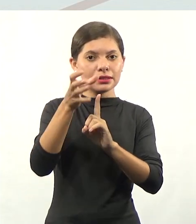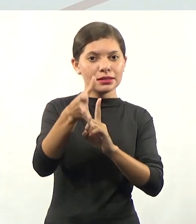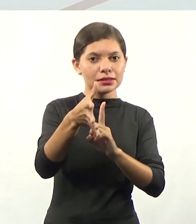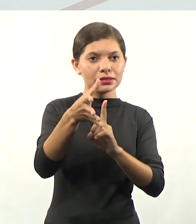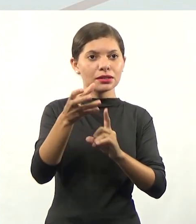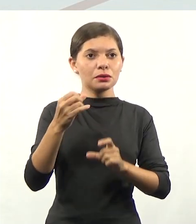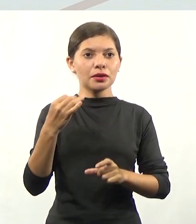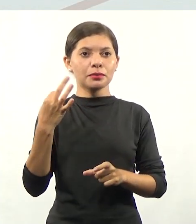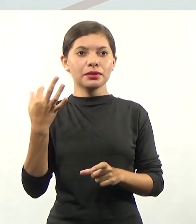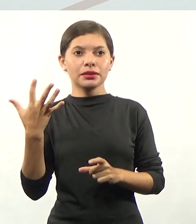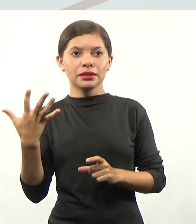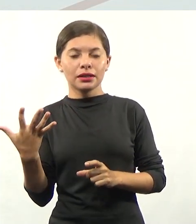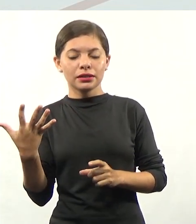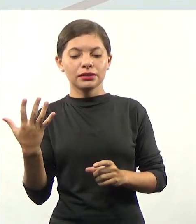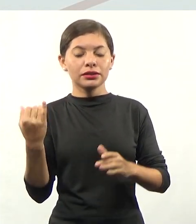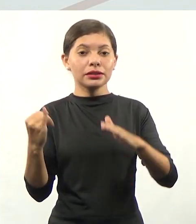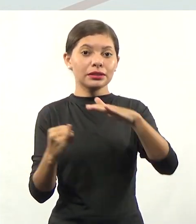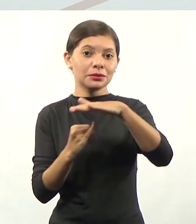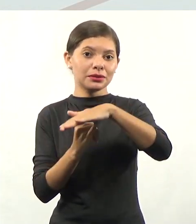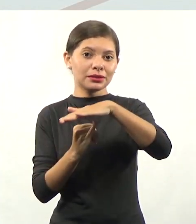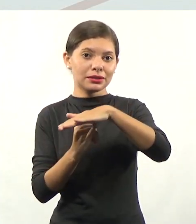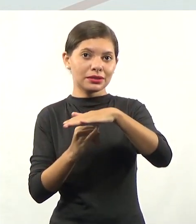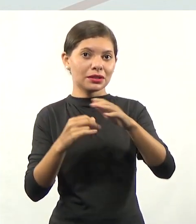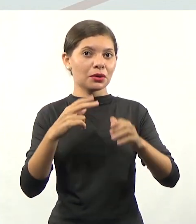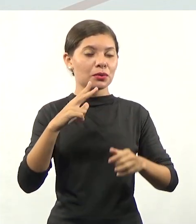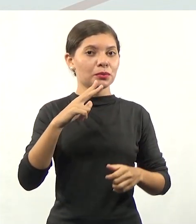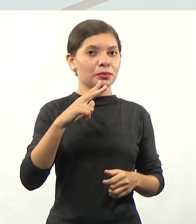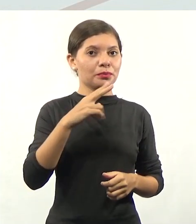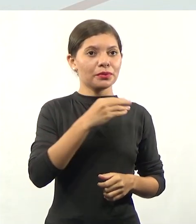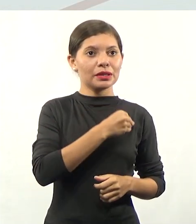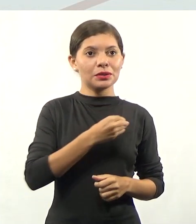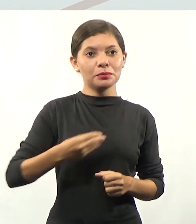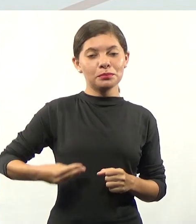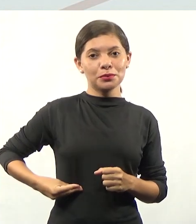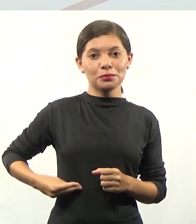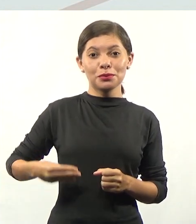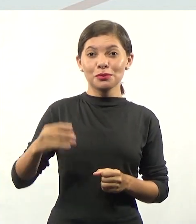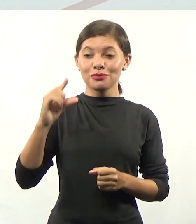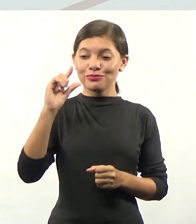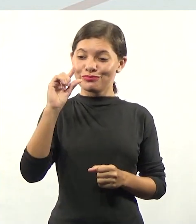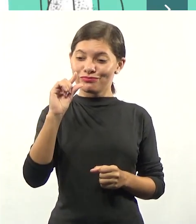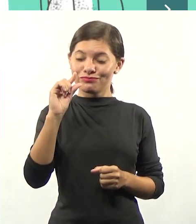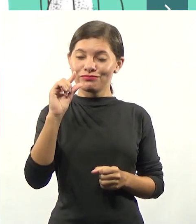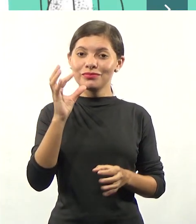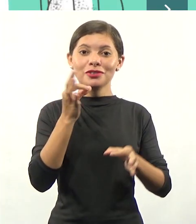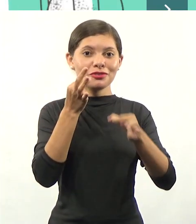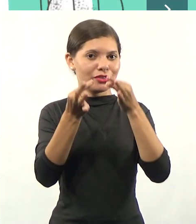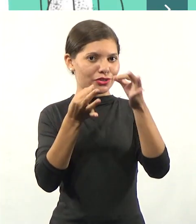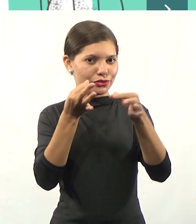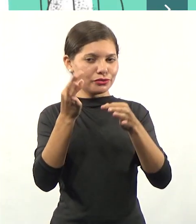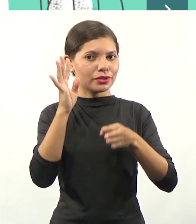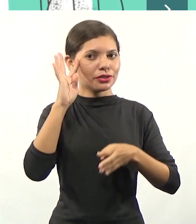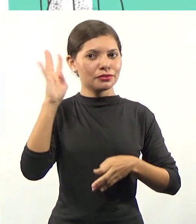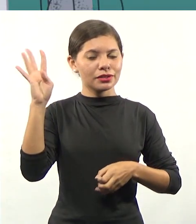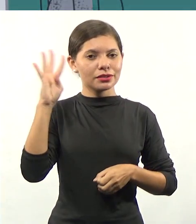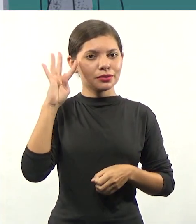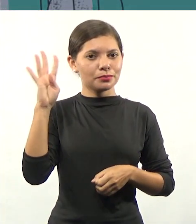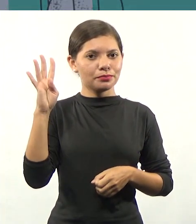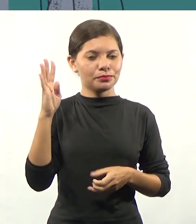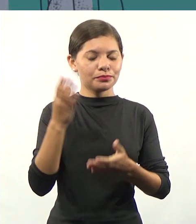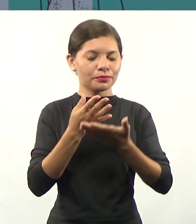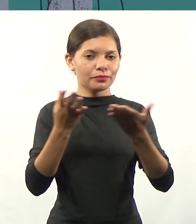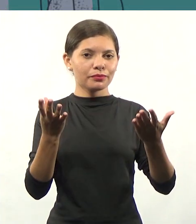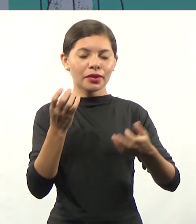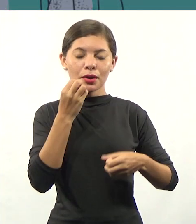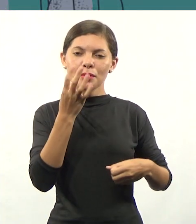instituições de rede pública está um pouquinho aquém desse propósito. Fica a dica aí de reflexão. Bom, e o que mais que a gente tem?